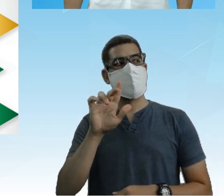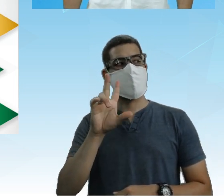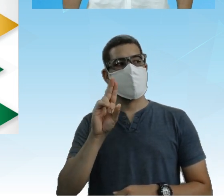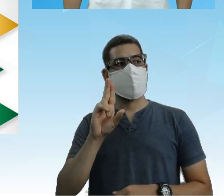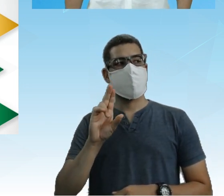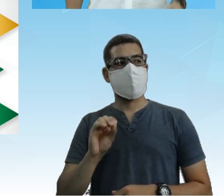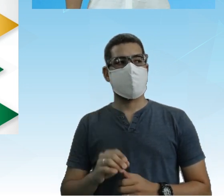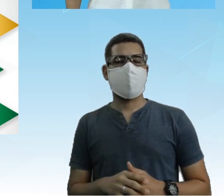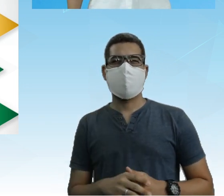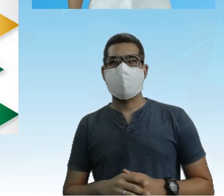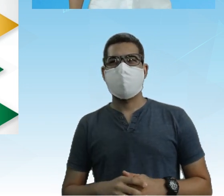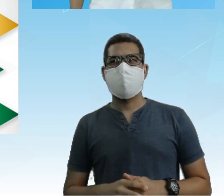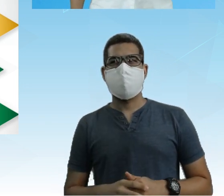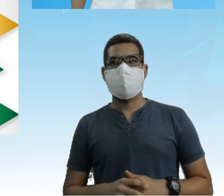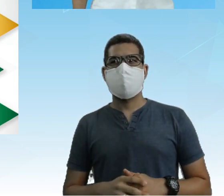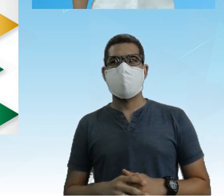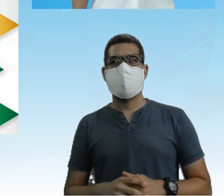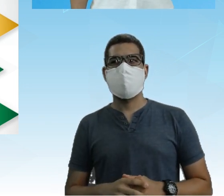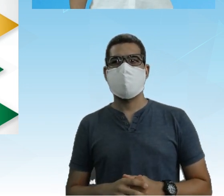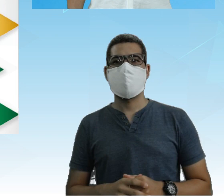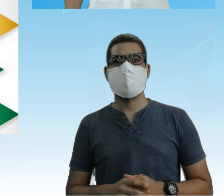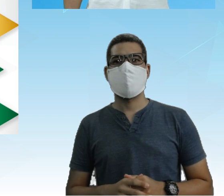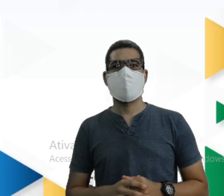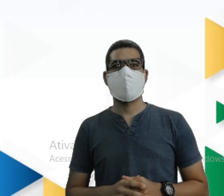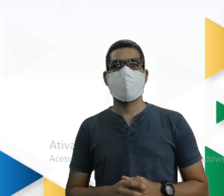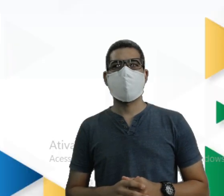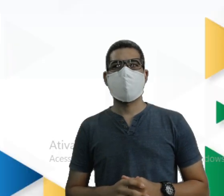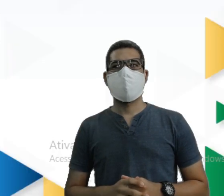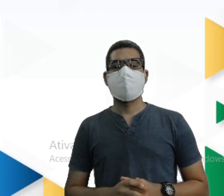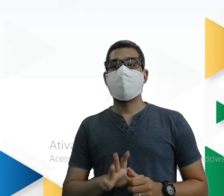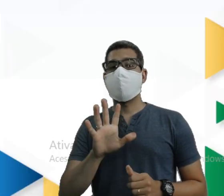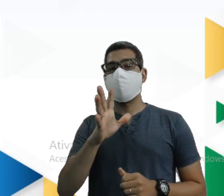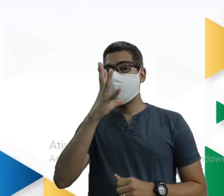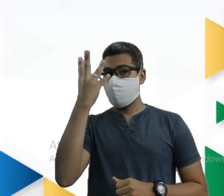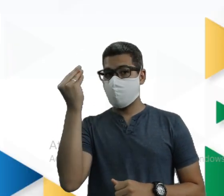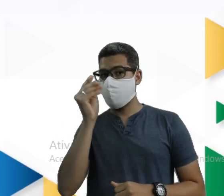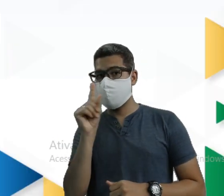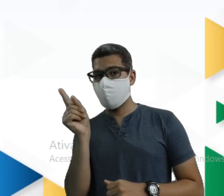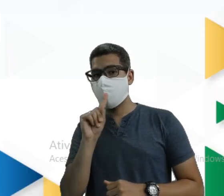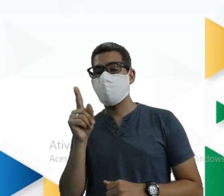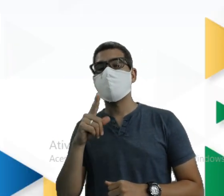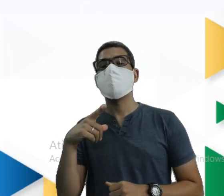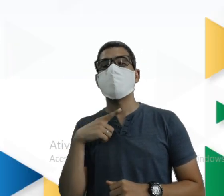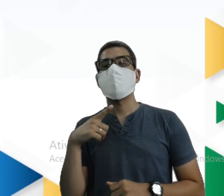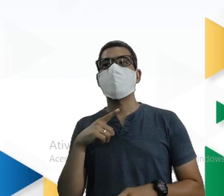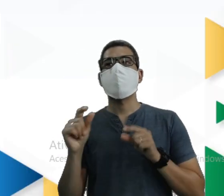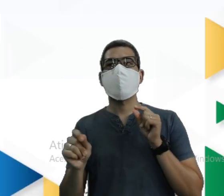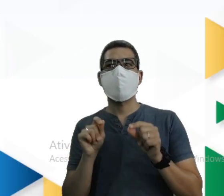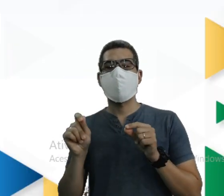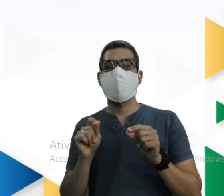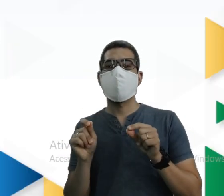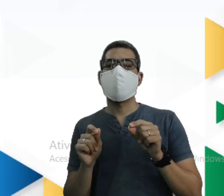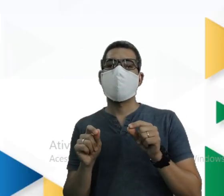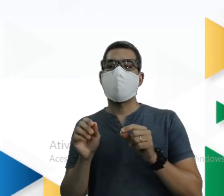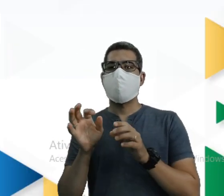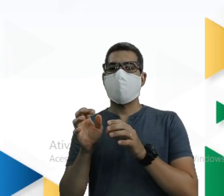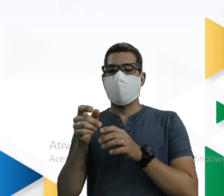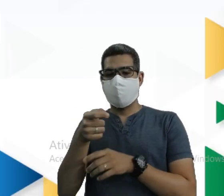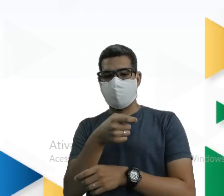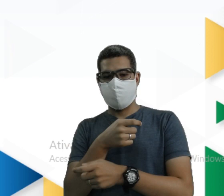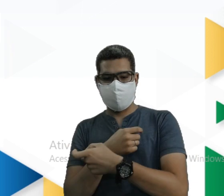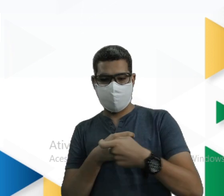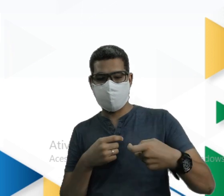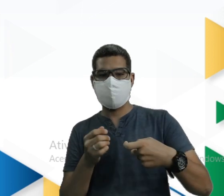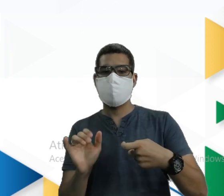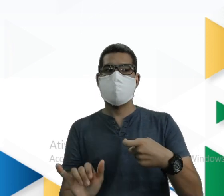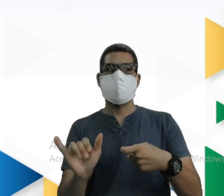perímetro Tá ok? Agora revisando lá Para que você não esqueça Mais uma vez Abcissas e ordenadas Primeiro quadrante Segundo